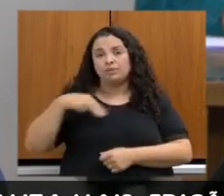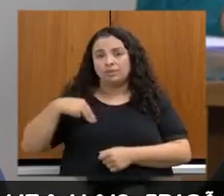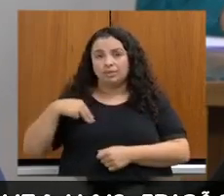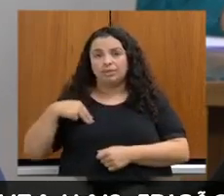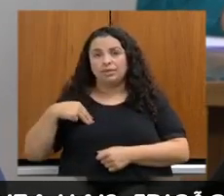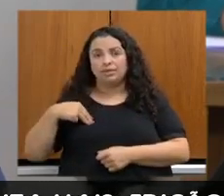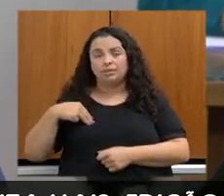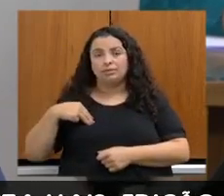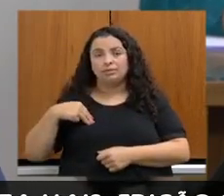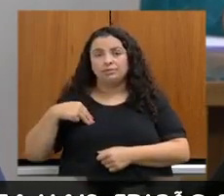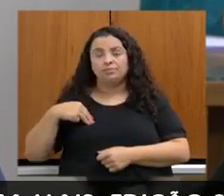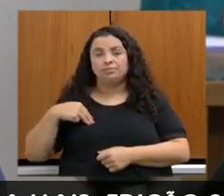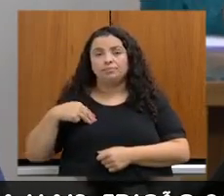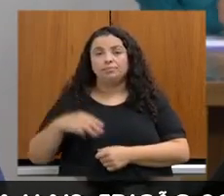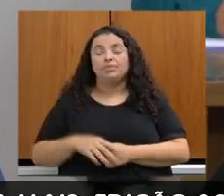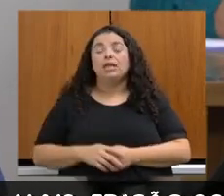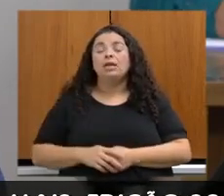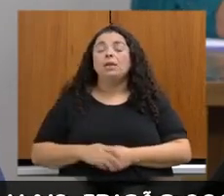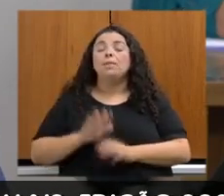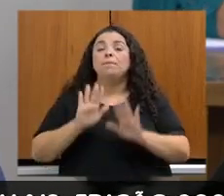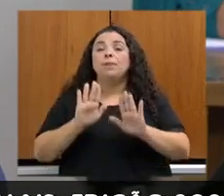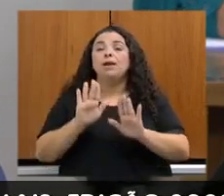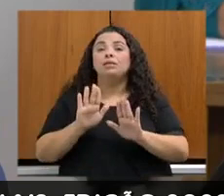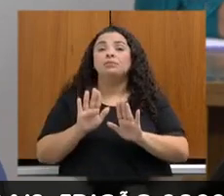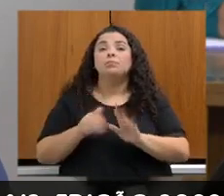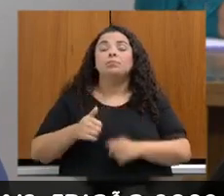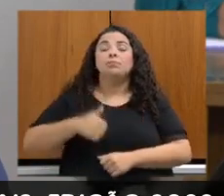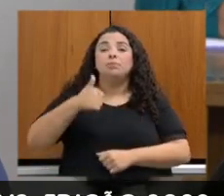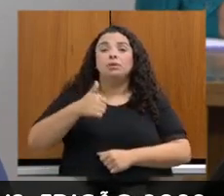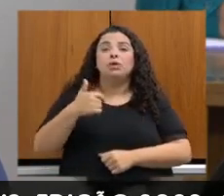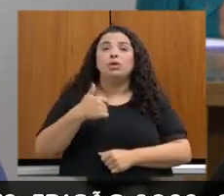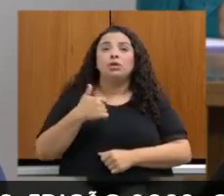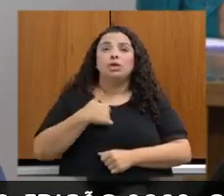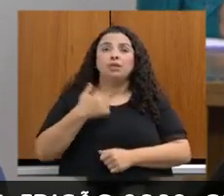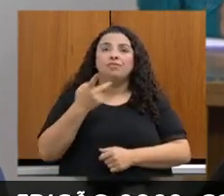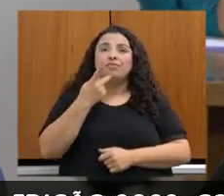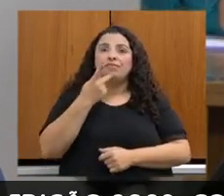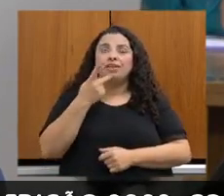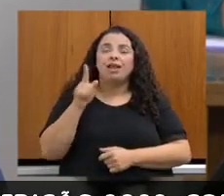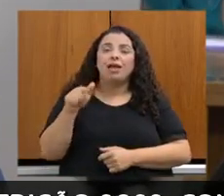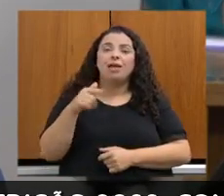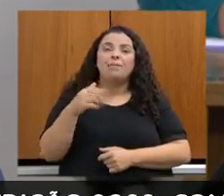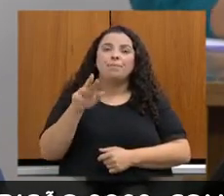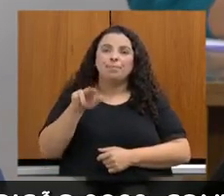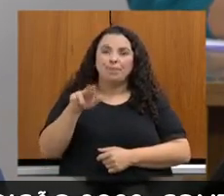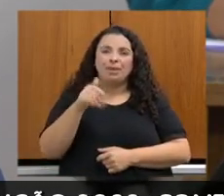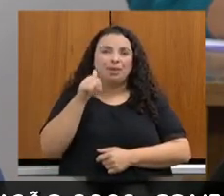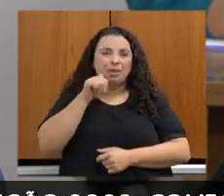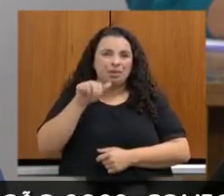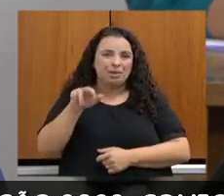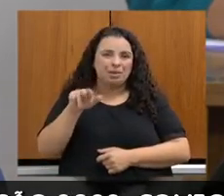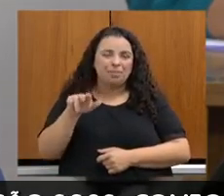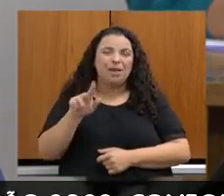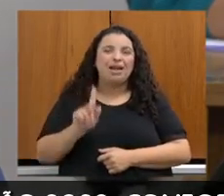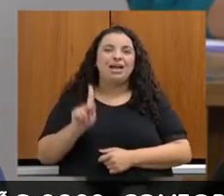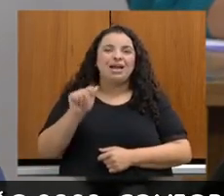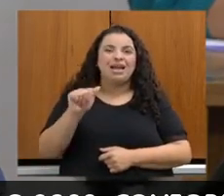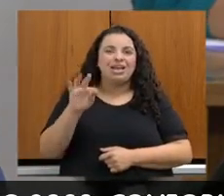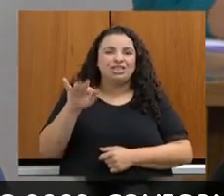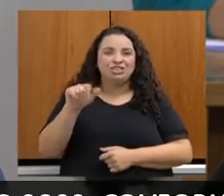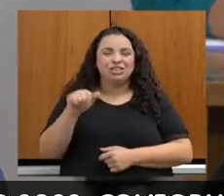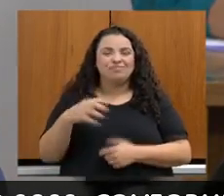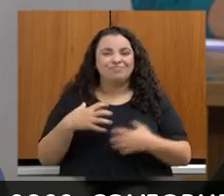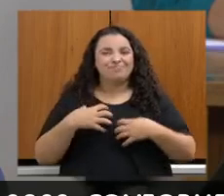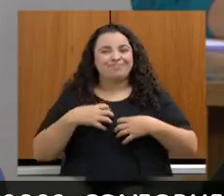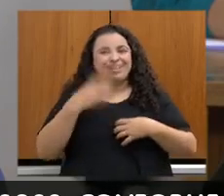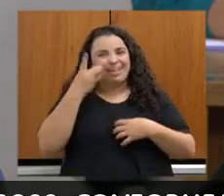não quero deixar de registrar aqui a presença da minha irmã, Kátia, que me orgulha muito de estar aqui presente nessa reunião, uma